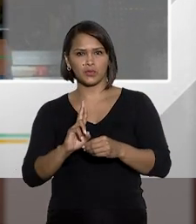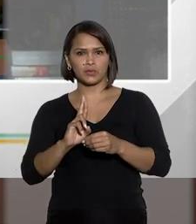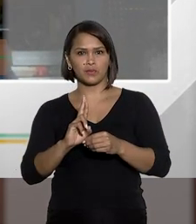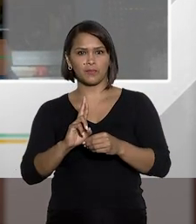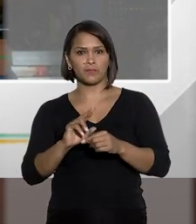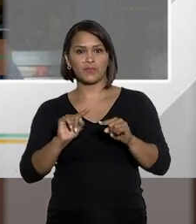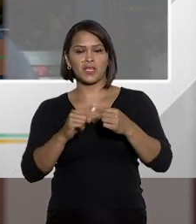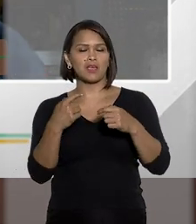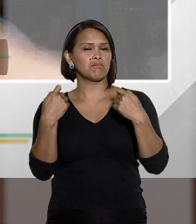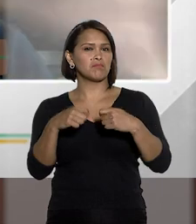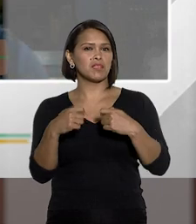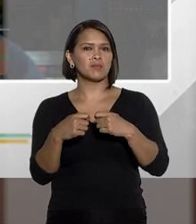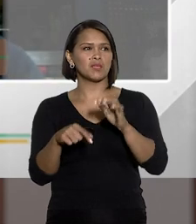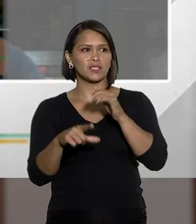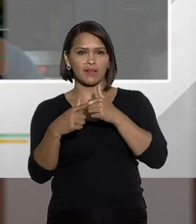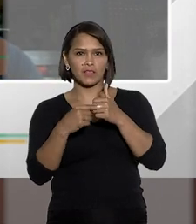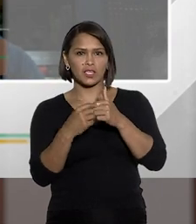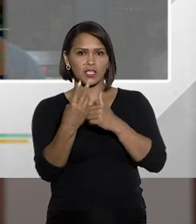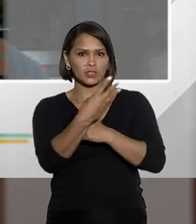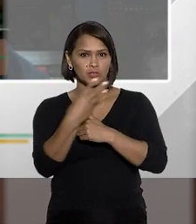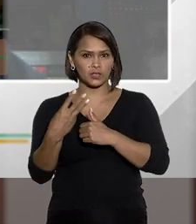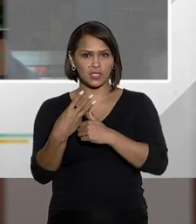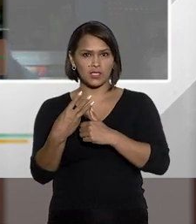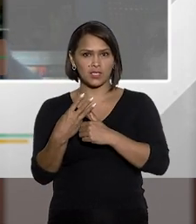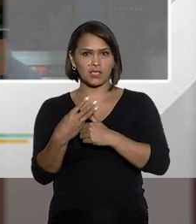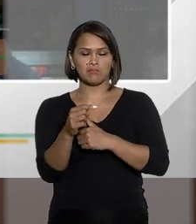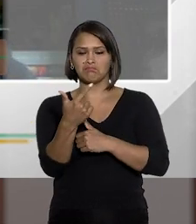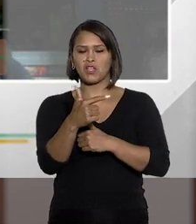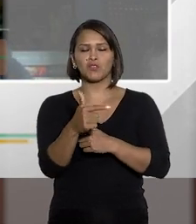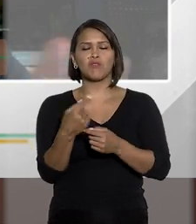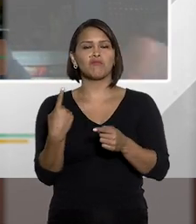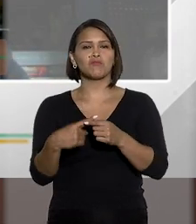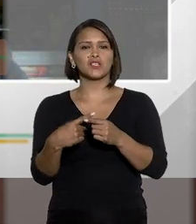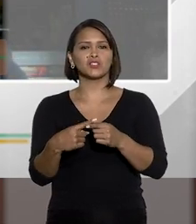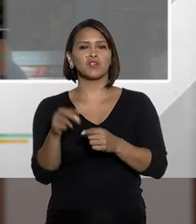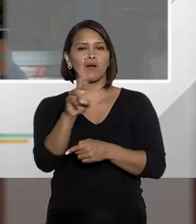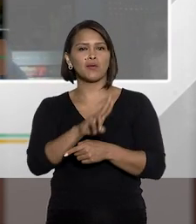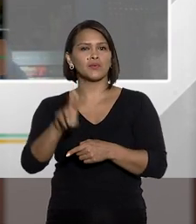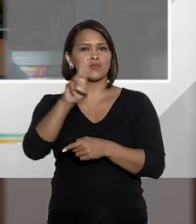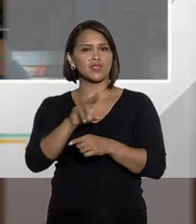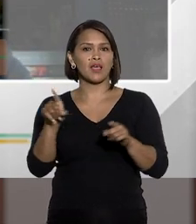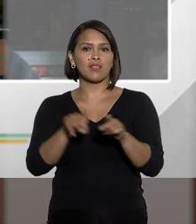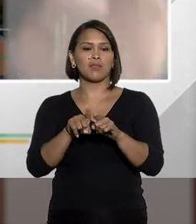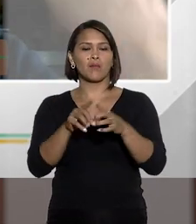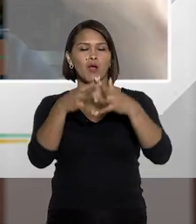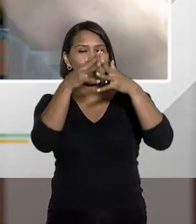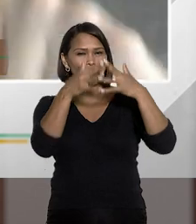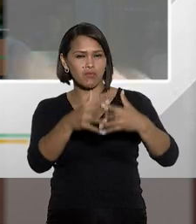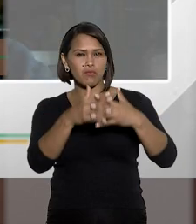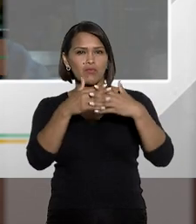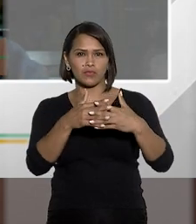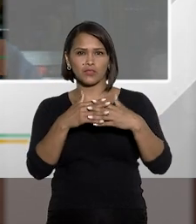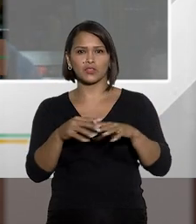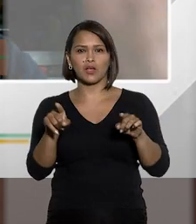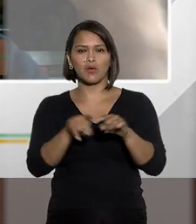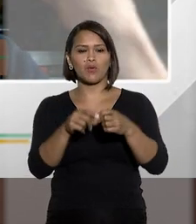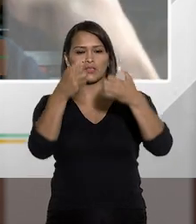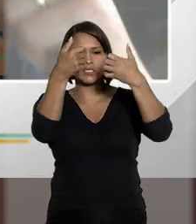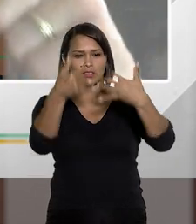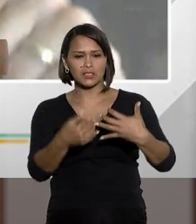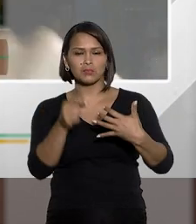de autoridade. Nem precisava desse artigo 3º, eu não vejo qualquer utilidade, aliás, vejo confusão